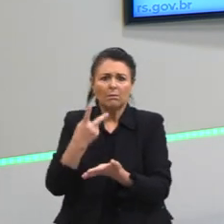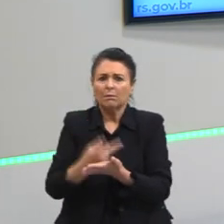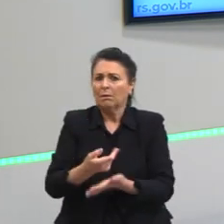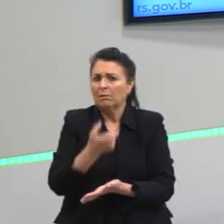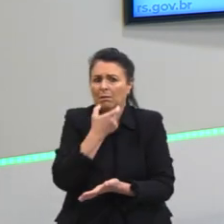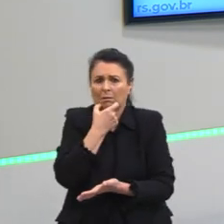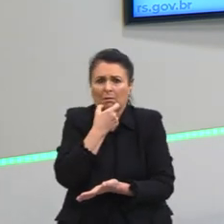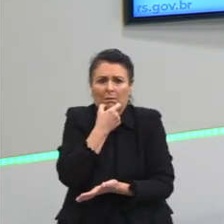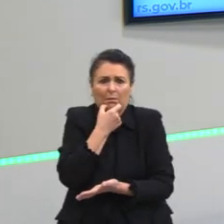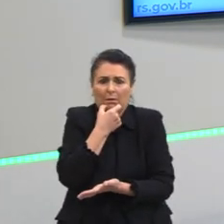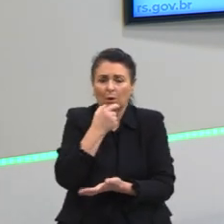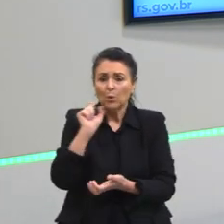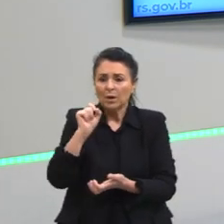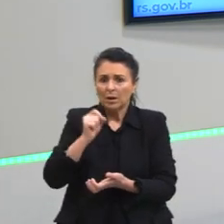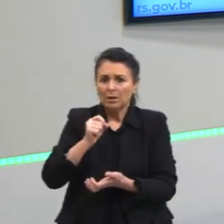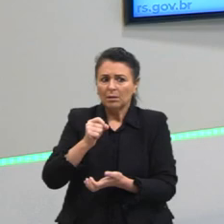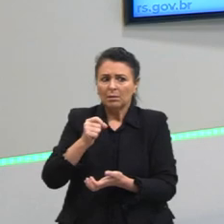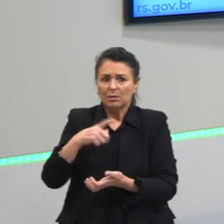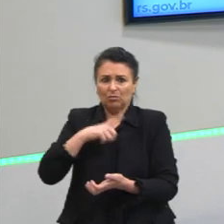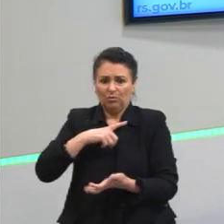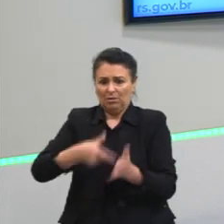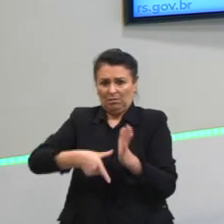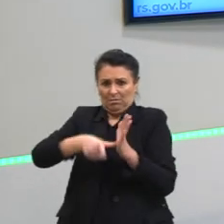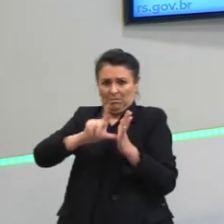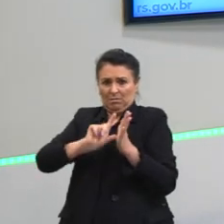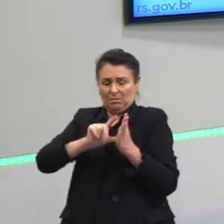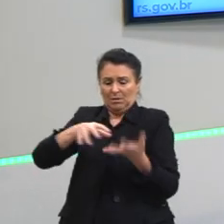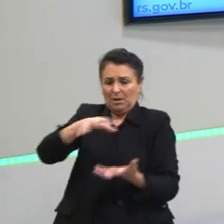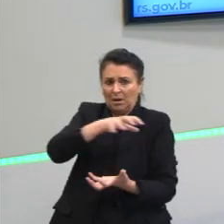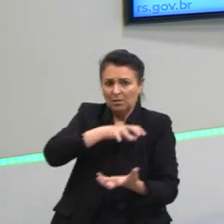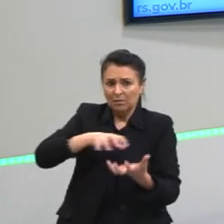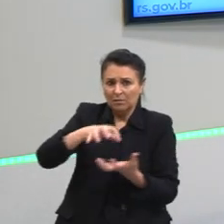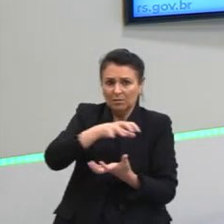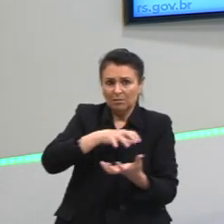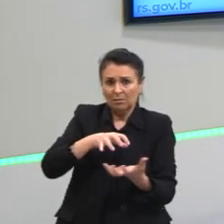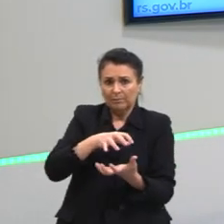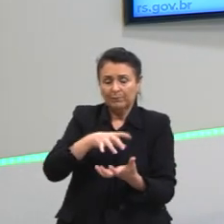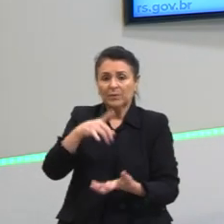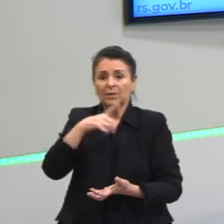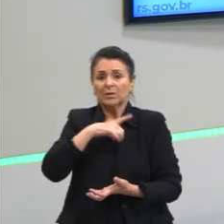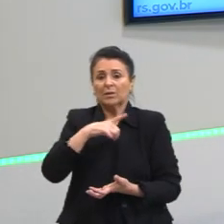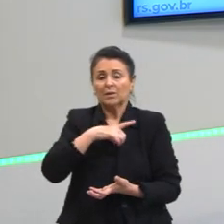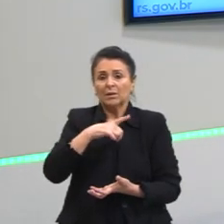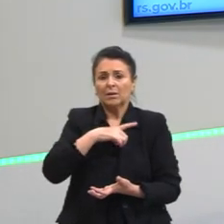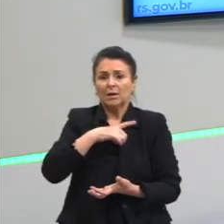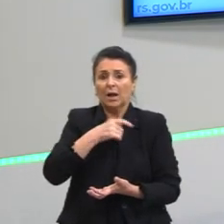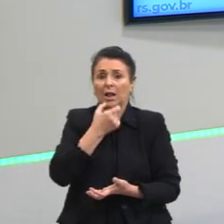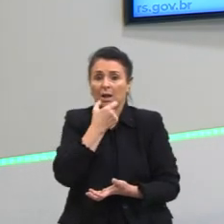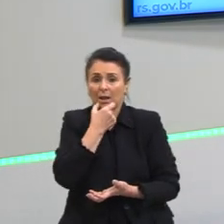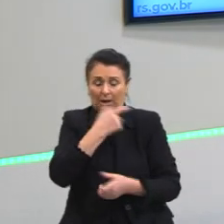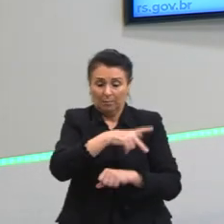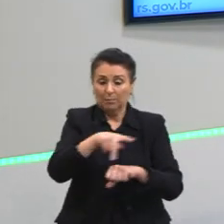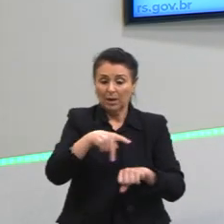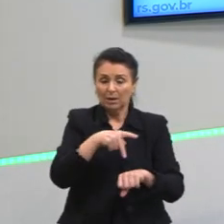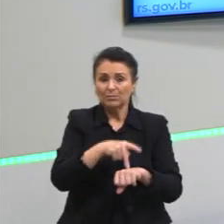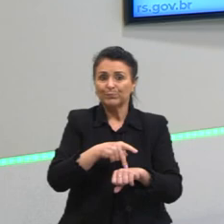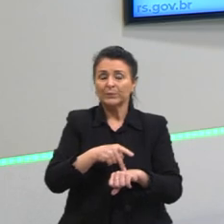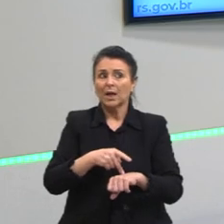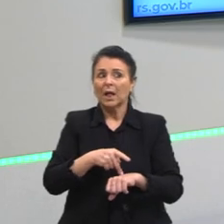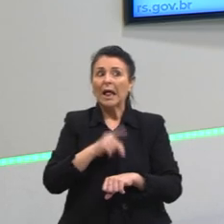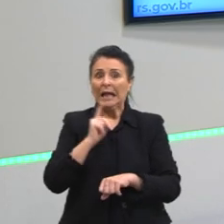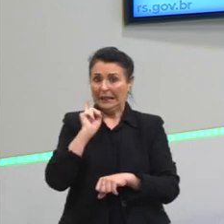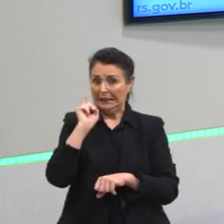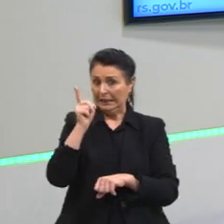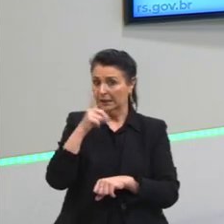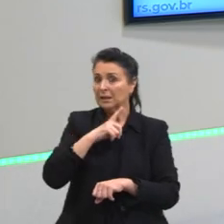Inglesa e quais são os antecedentes dela? Essa Revolução Inglesa, então, na Inglaterra, já se tinham